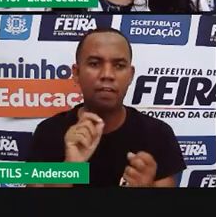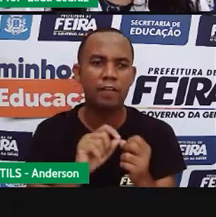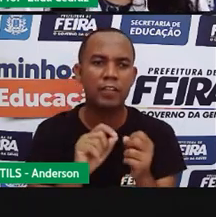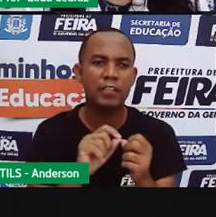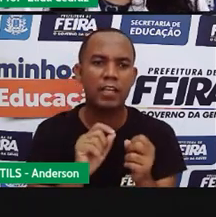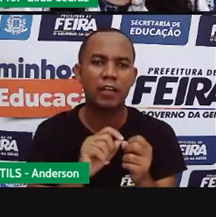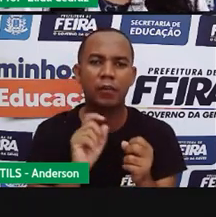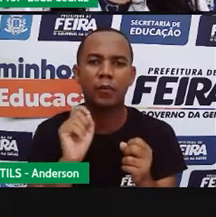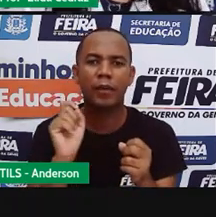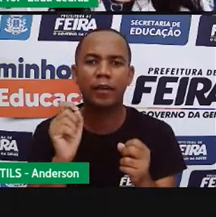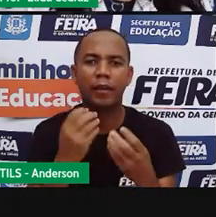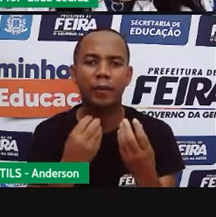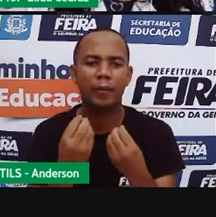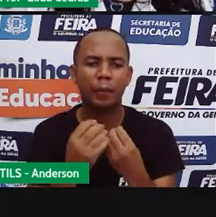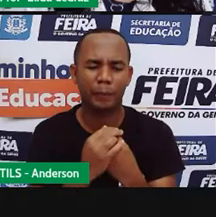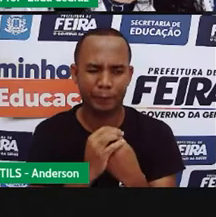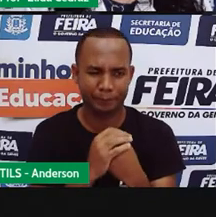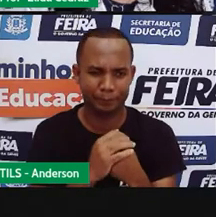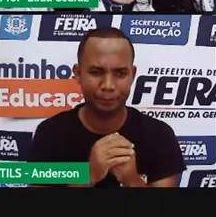foram utilizados?